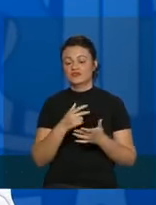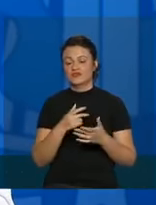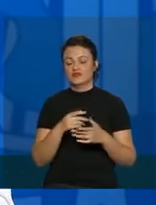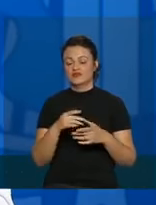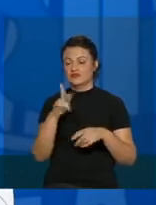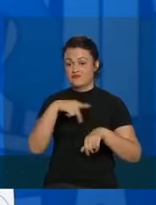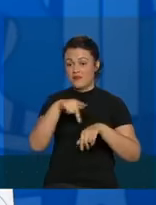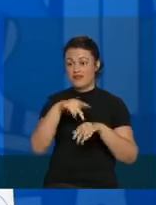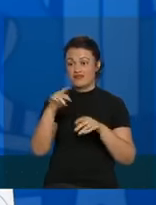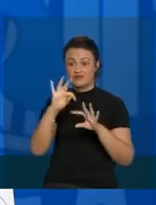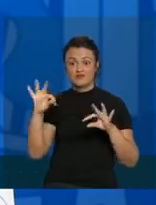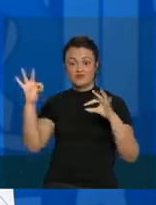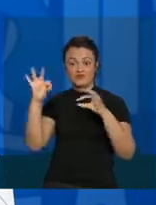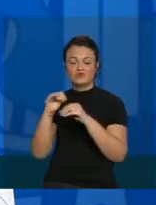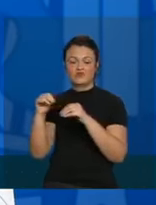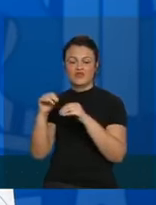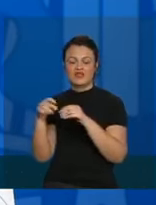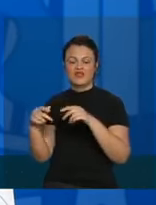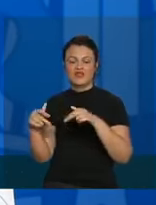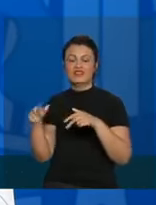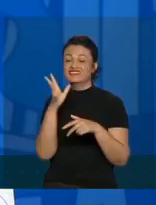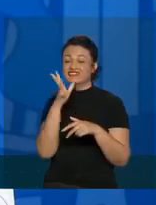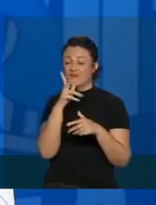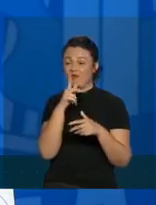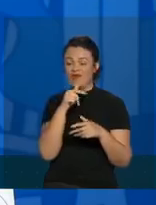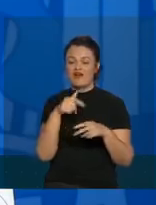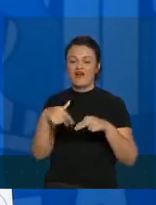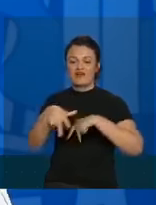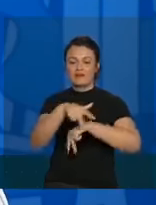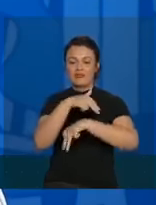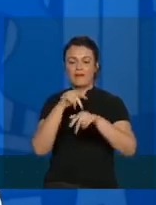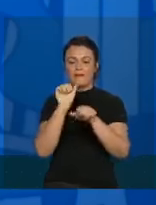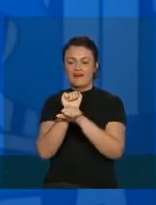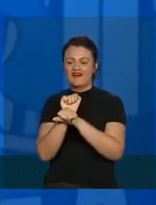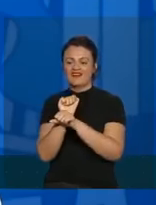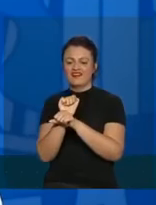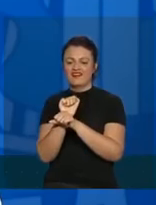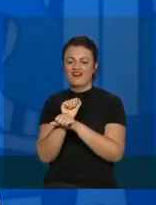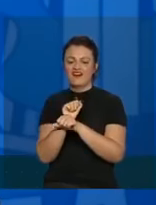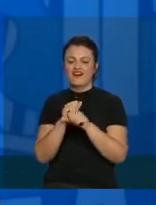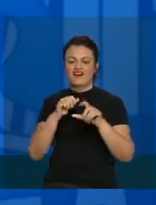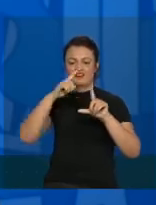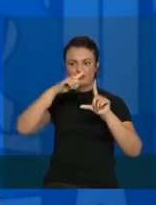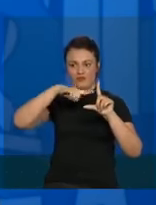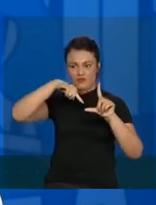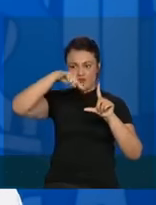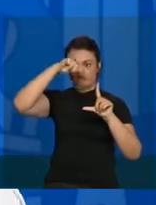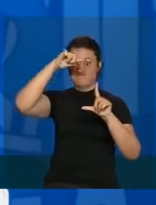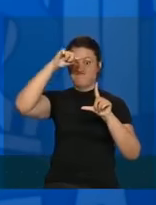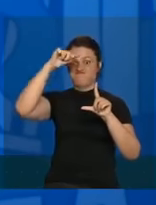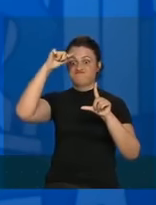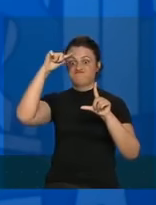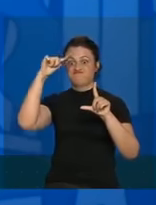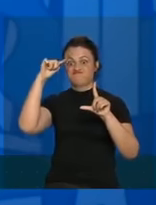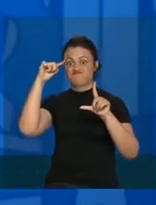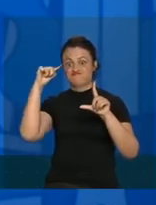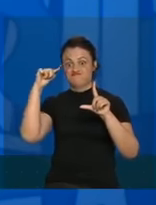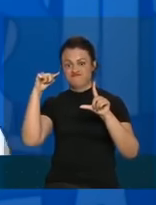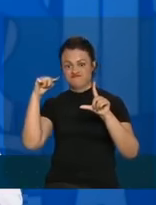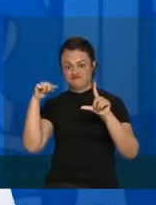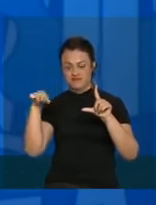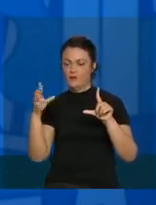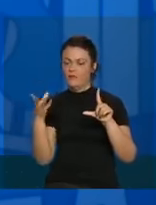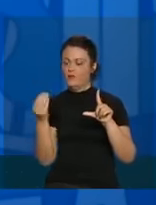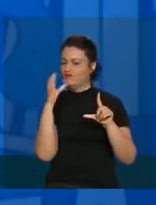esses países é que eles não fizeram ou demoraram muito para fazer e a curva foi muito aguda, subiu